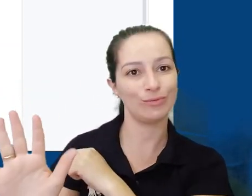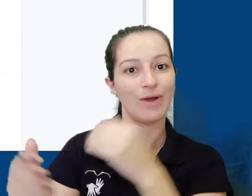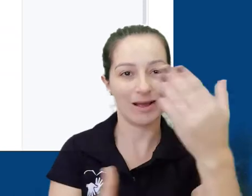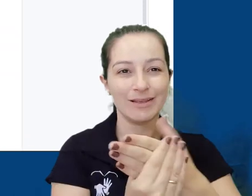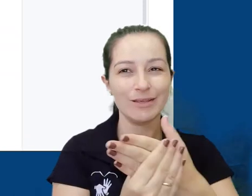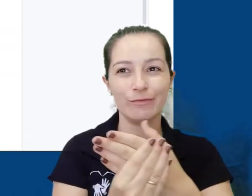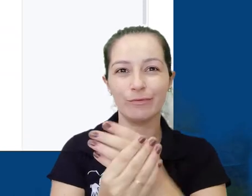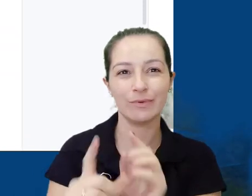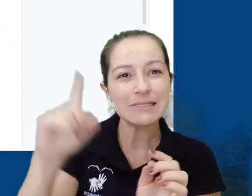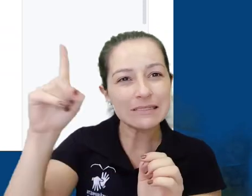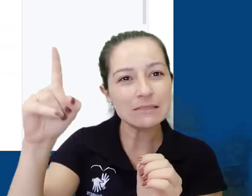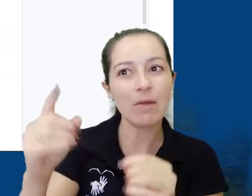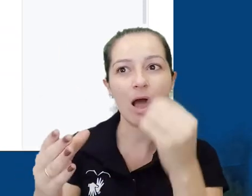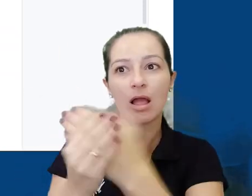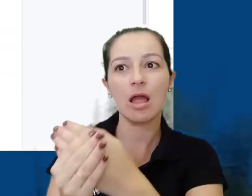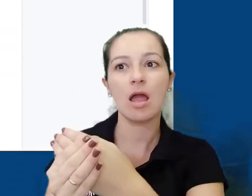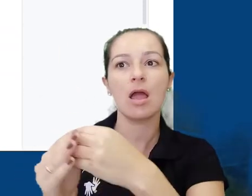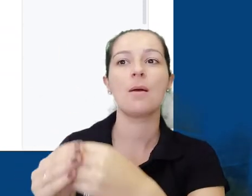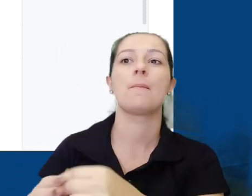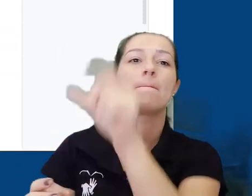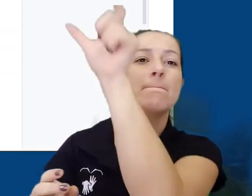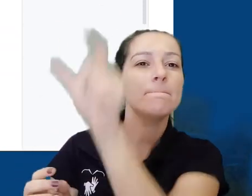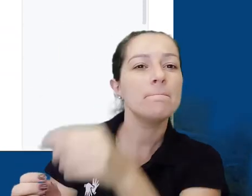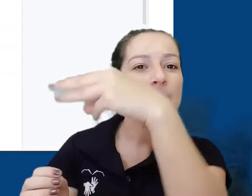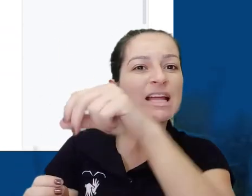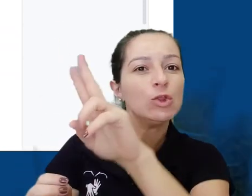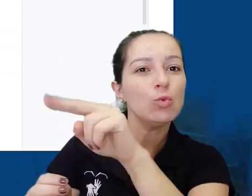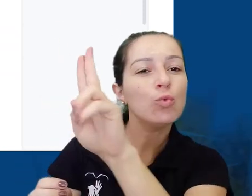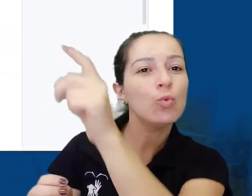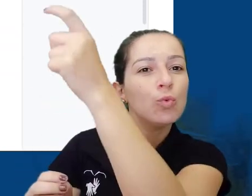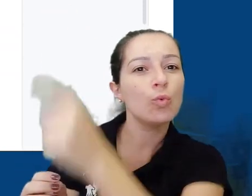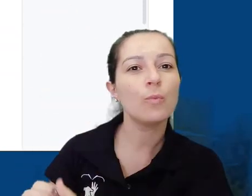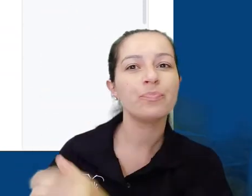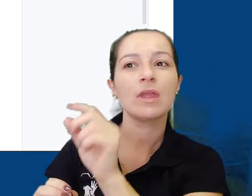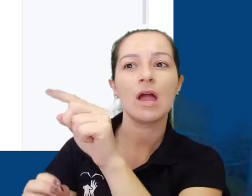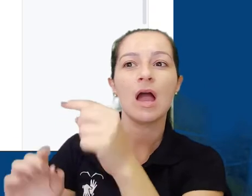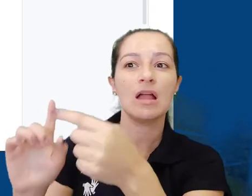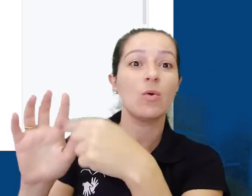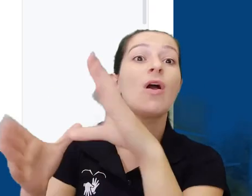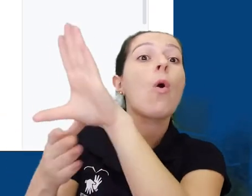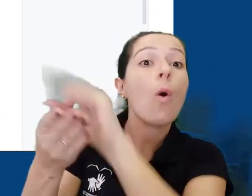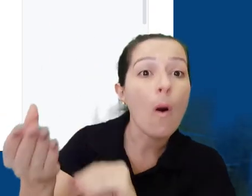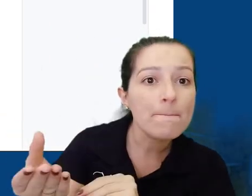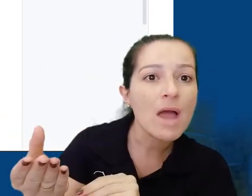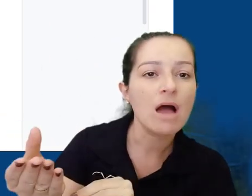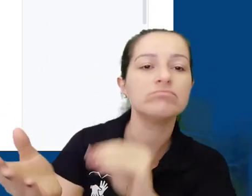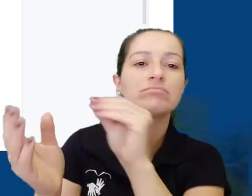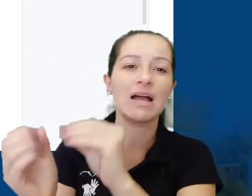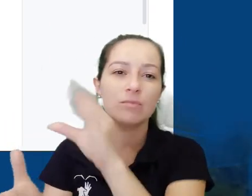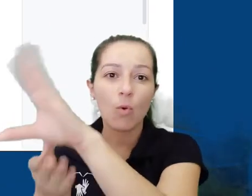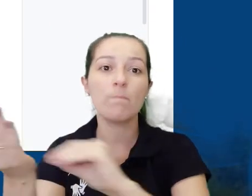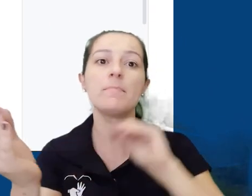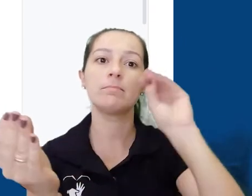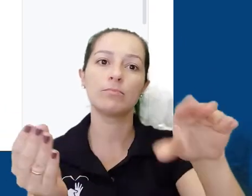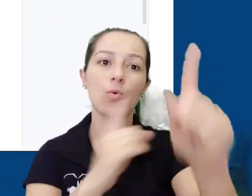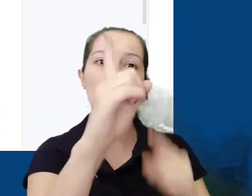arquivo, no canto superior esquerdo, e no menu que aparece, ele irá clicar na quarta opção de fazer uma cópia. Para fazer uma cópia para o drive